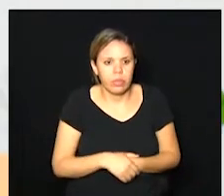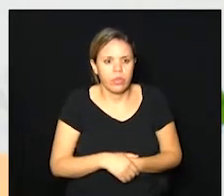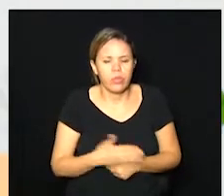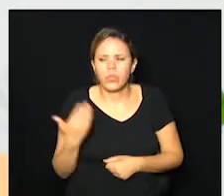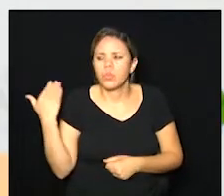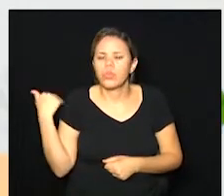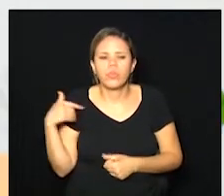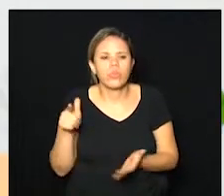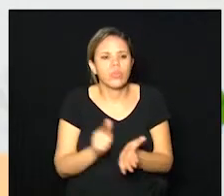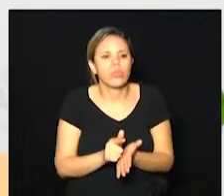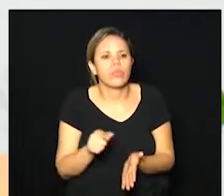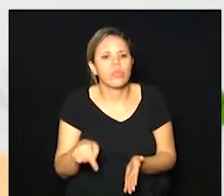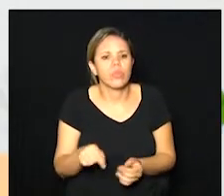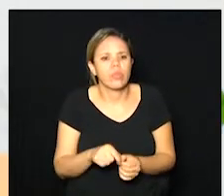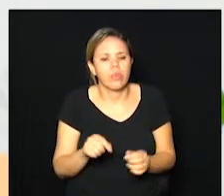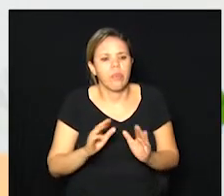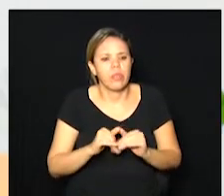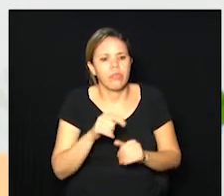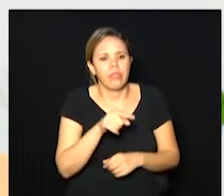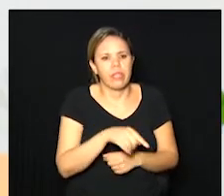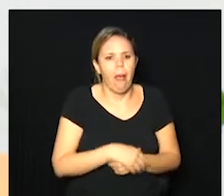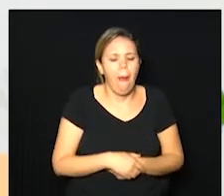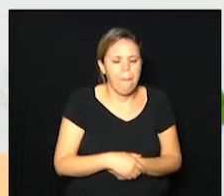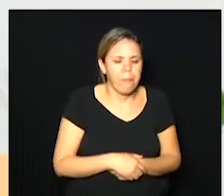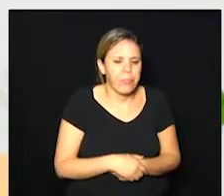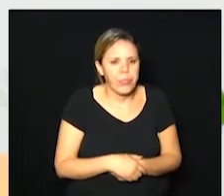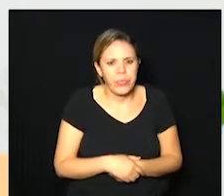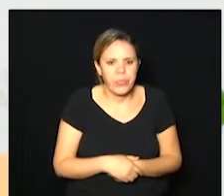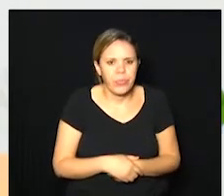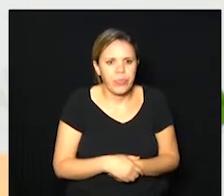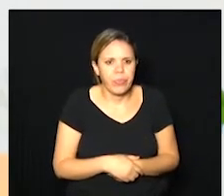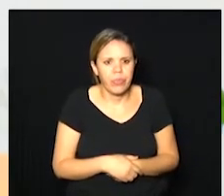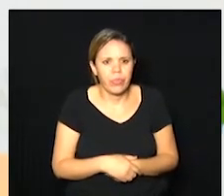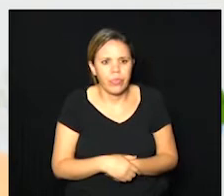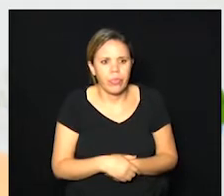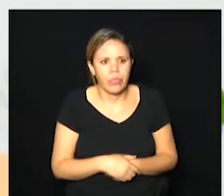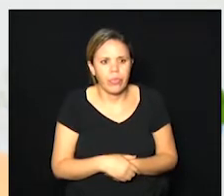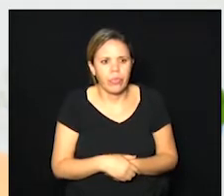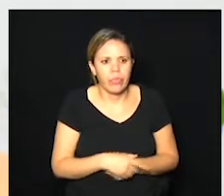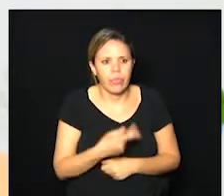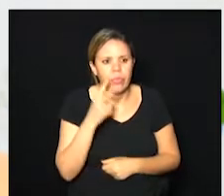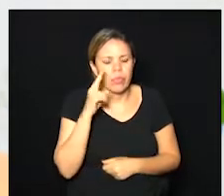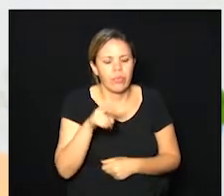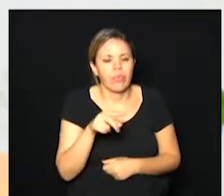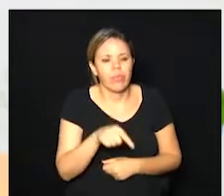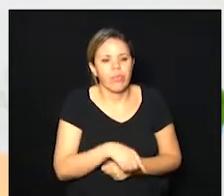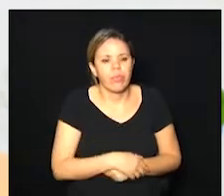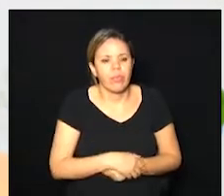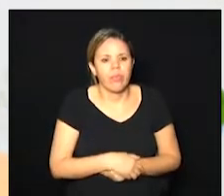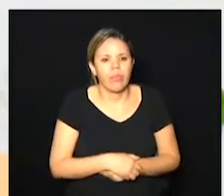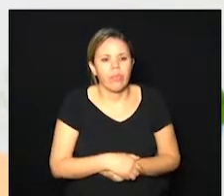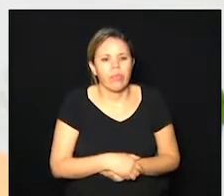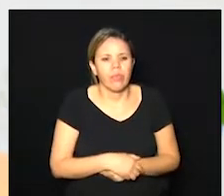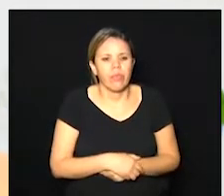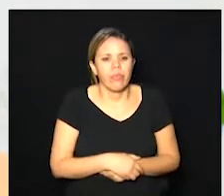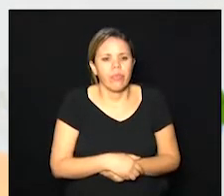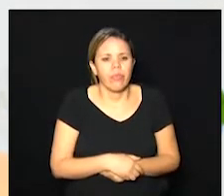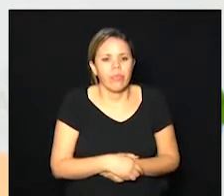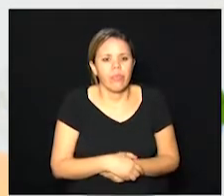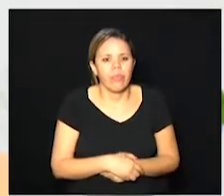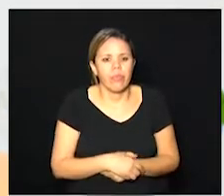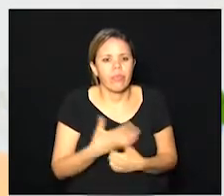boletim isso que eu ia pedir para você o último boletim deixa eu dar uma olhada eu